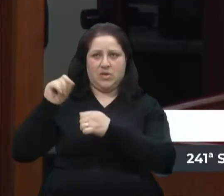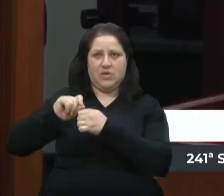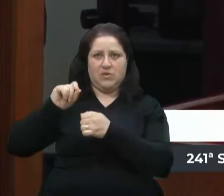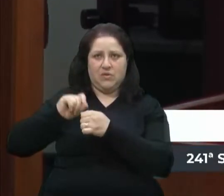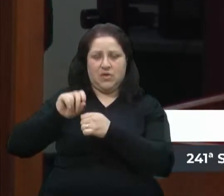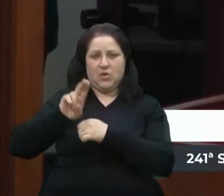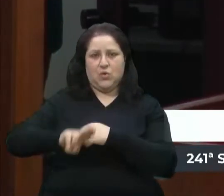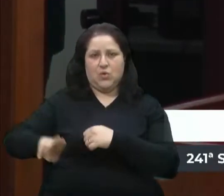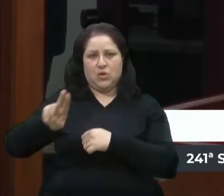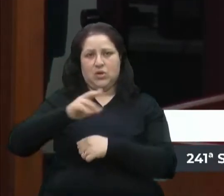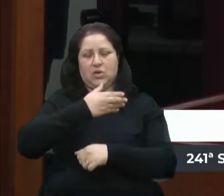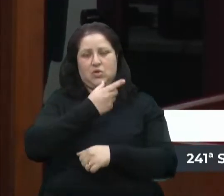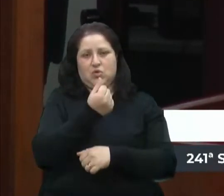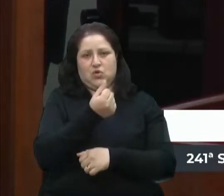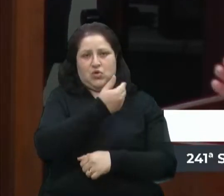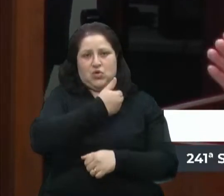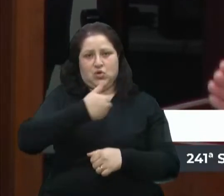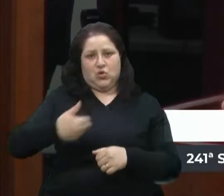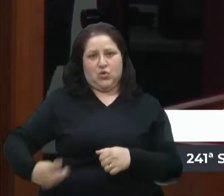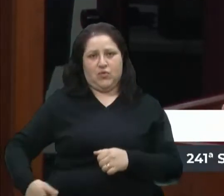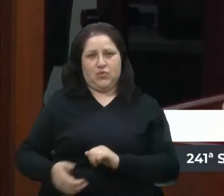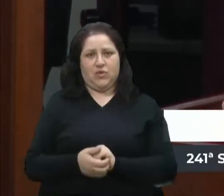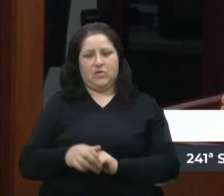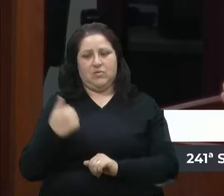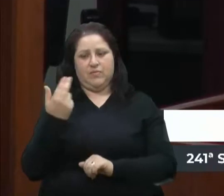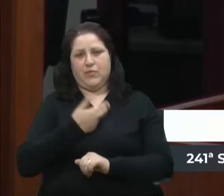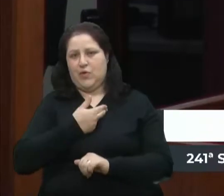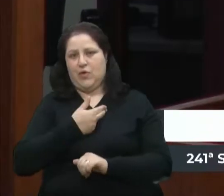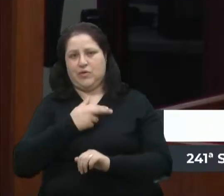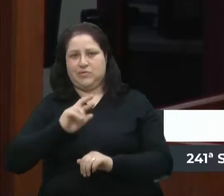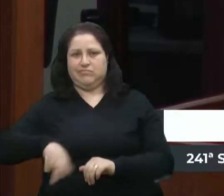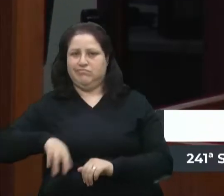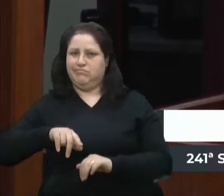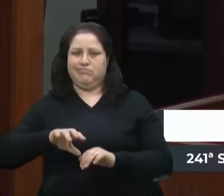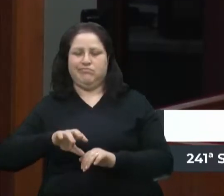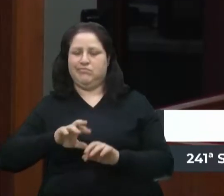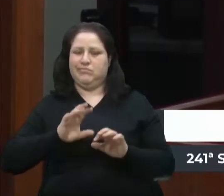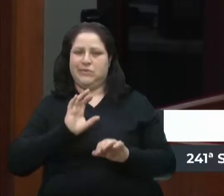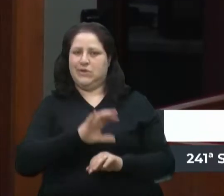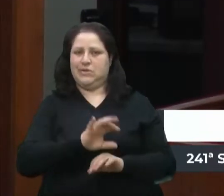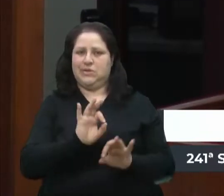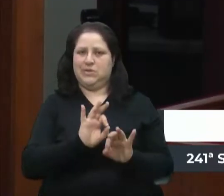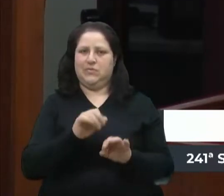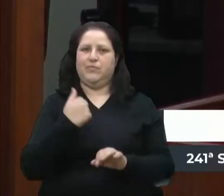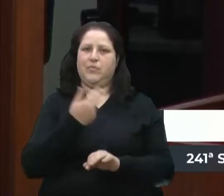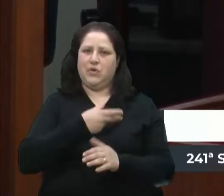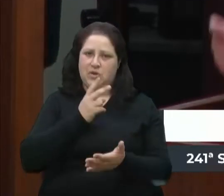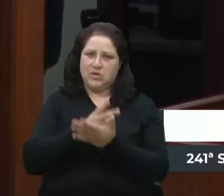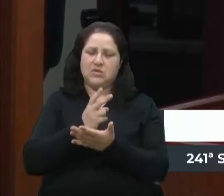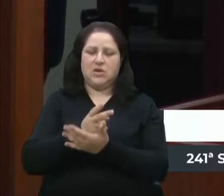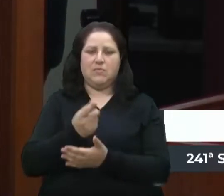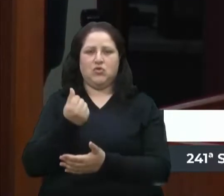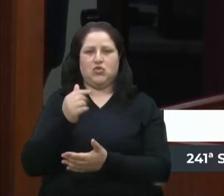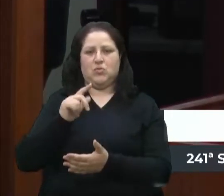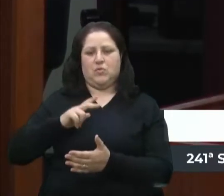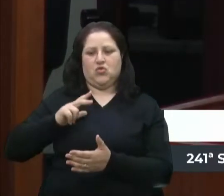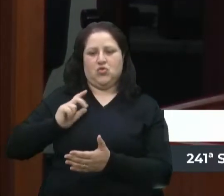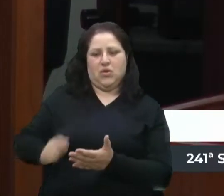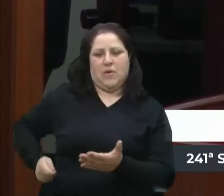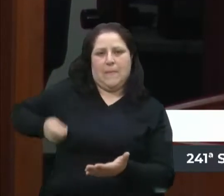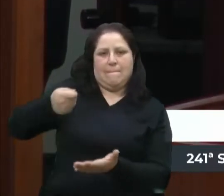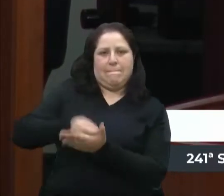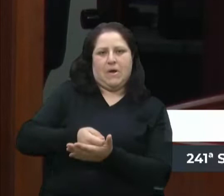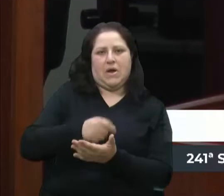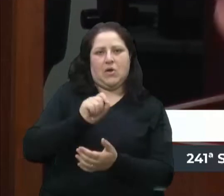usando o dinheiro público. Não é o nosso caso. Nós continuaremos, sim, bancando o que nós fazemos,